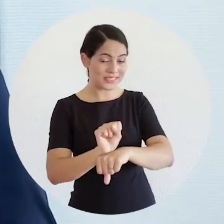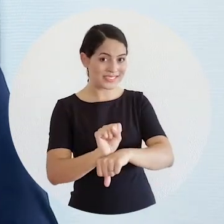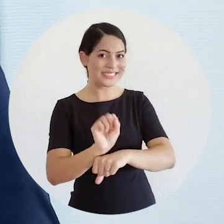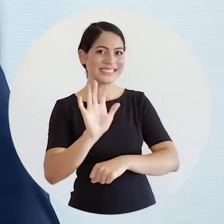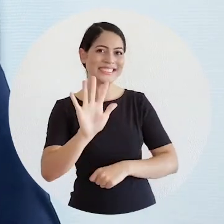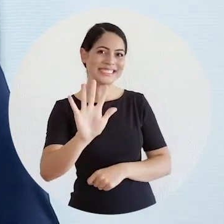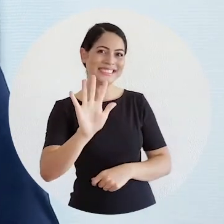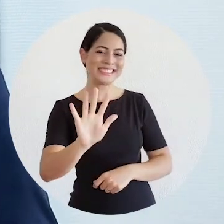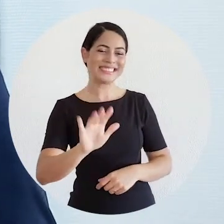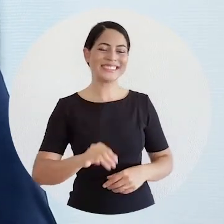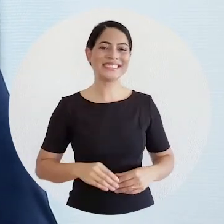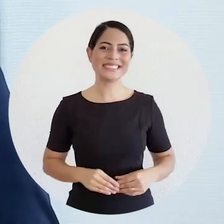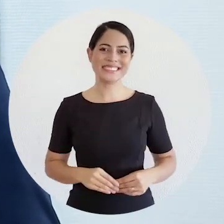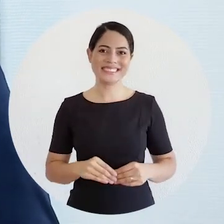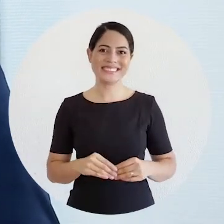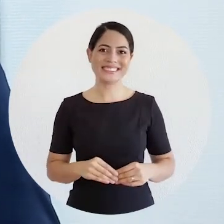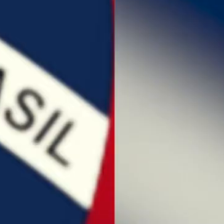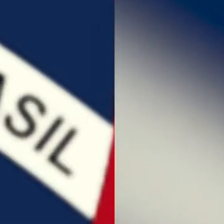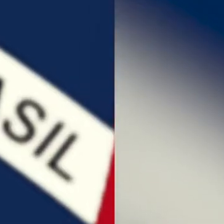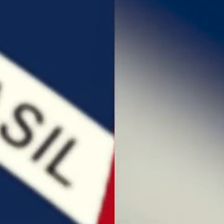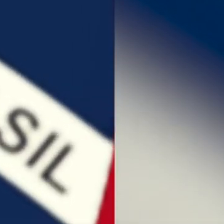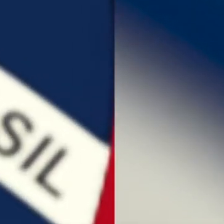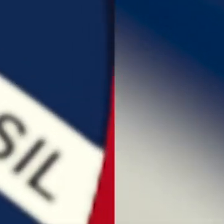muito rápido. Não saia daí!